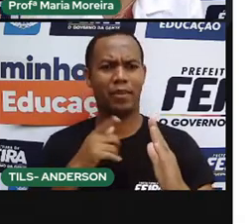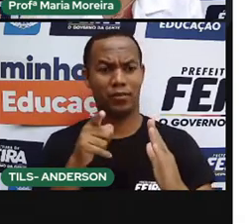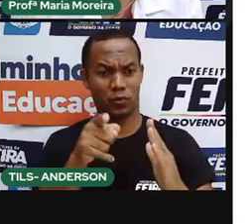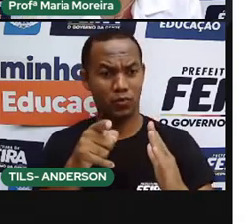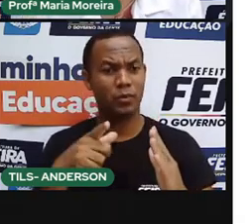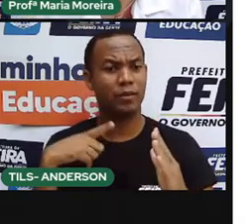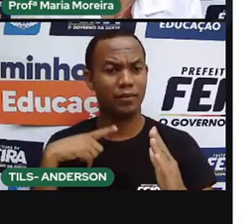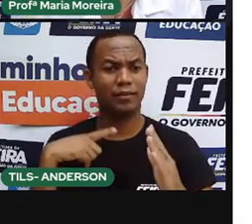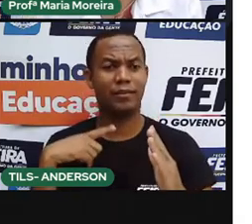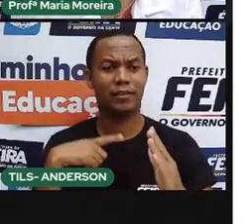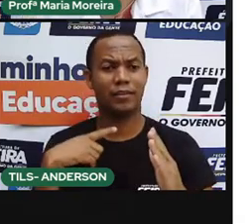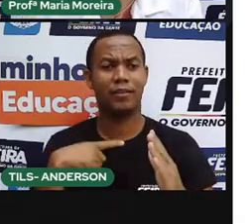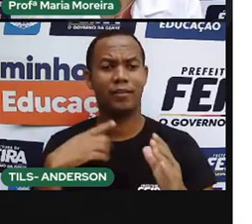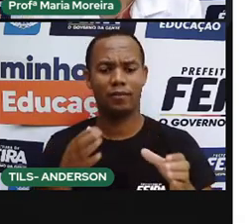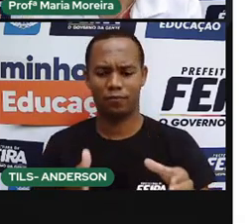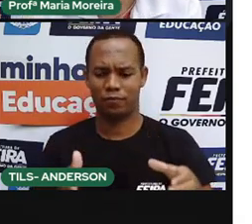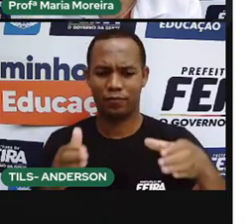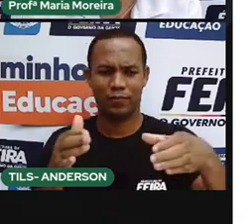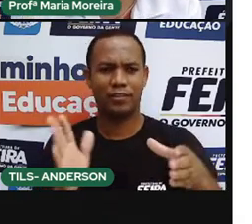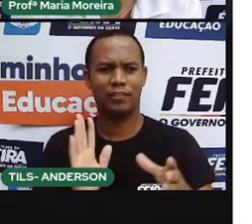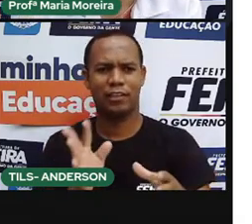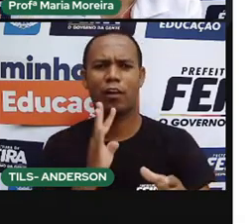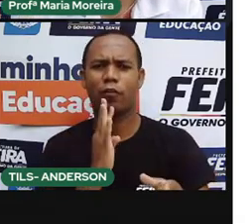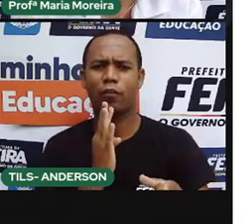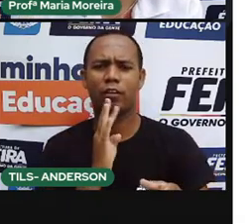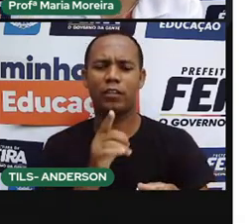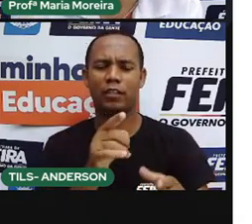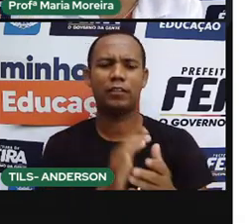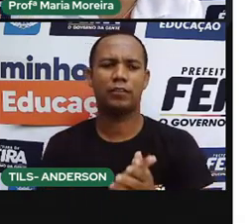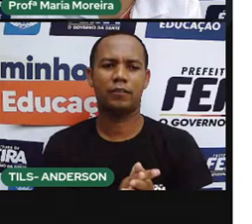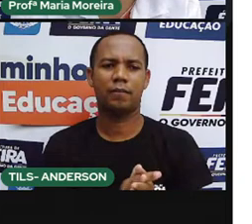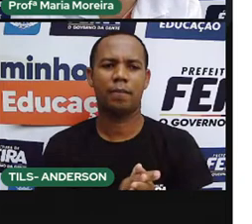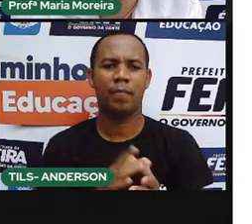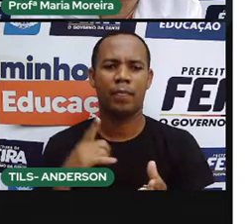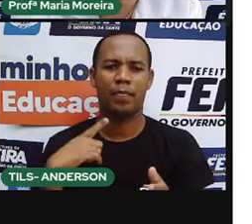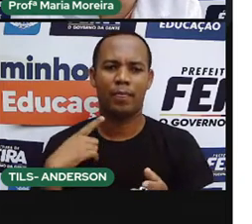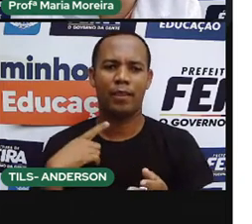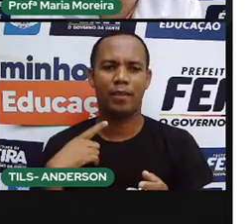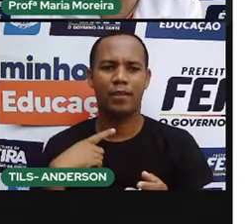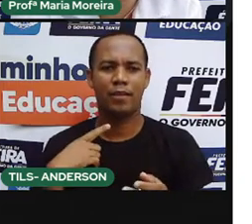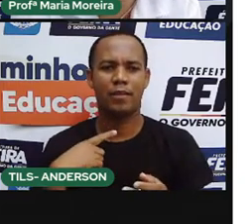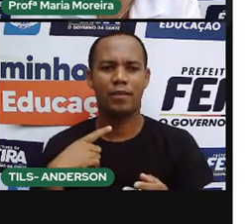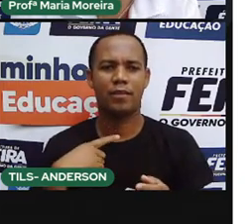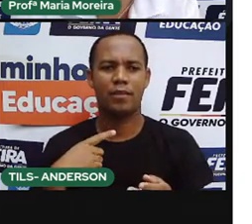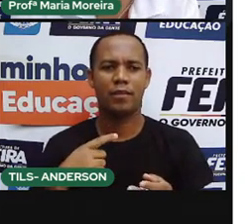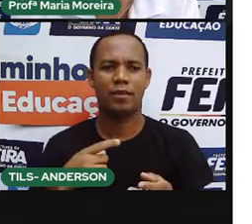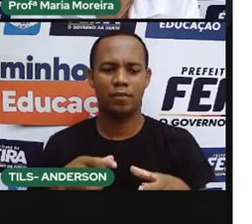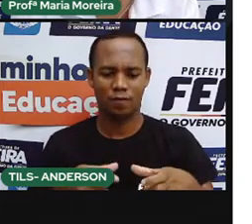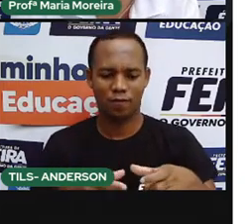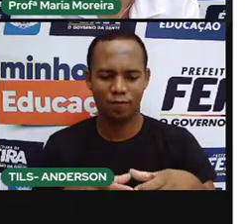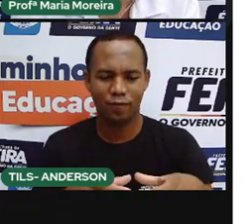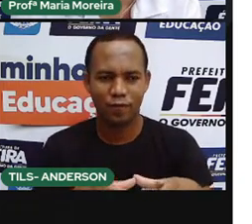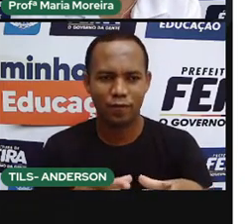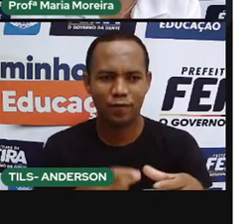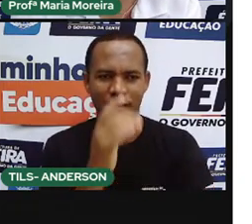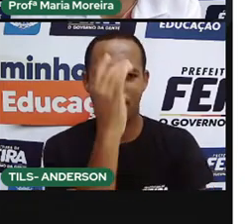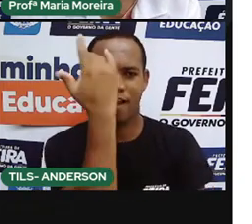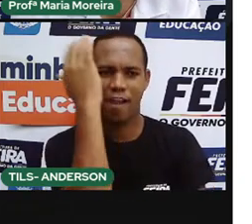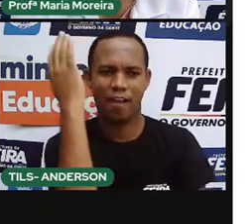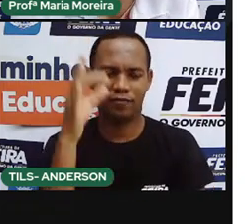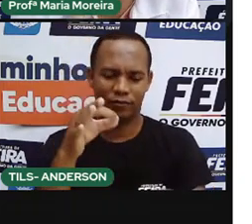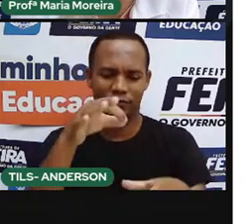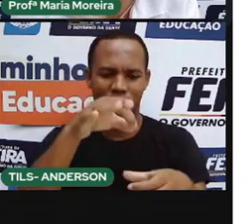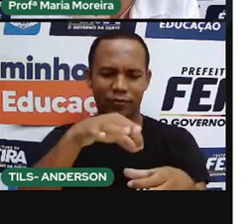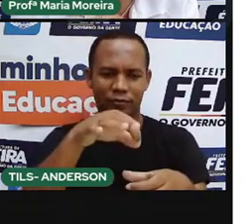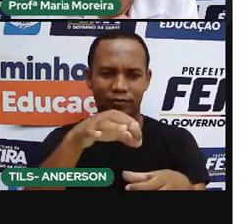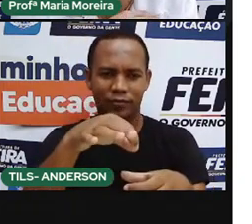fizeram uso dessas conelas aí de cerâmica. Existem plantinhas que a gente usa esses potes de cerâmica para armazenar. Os colares